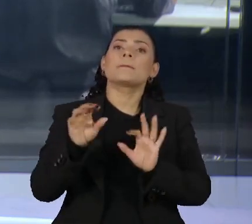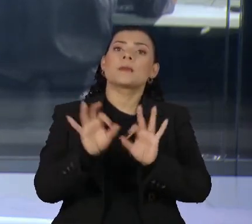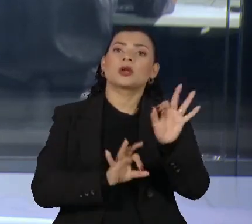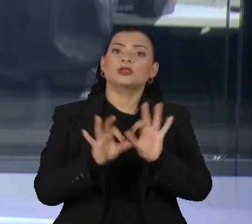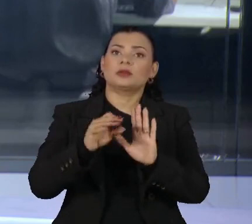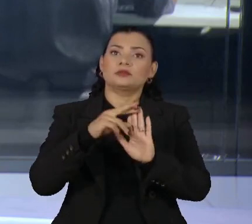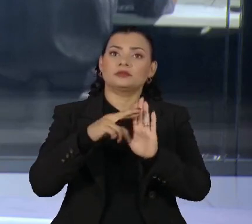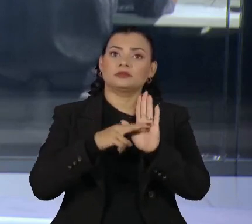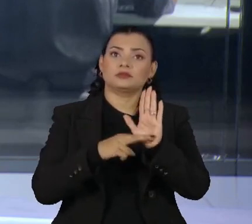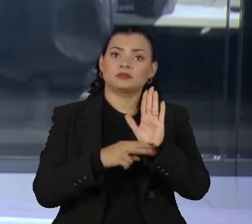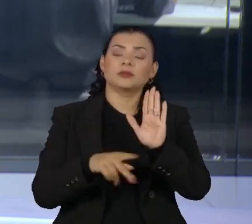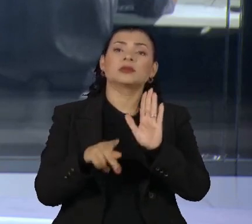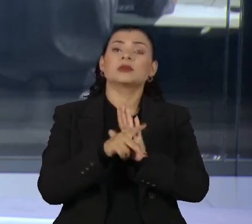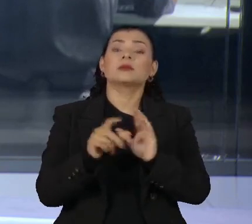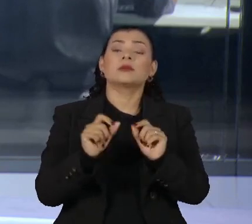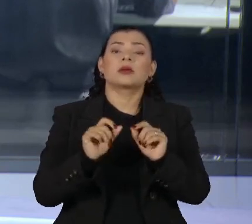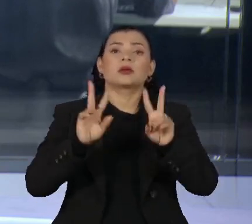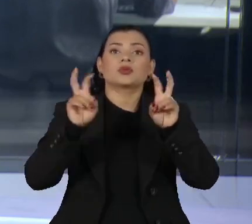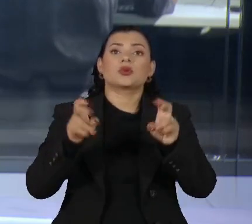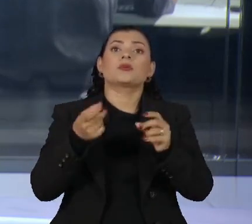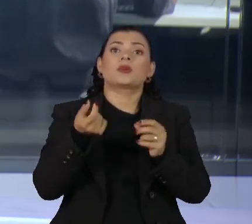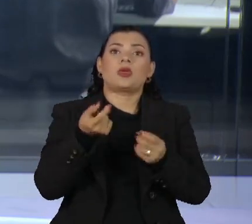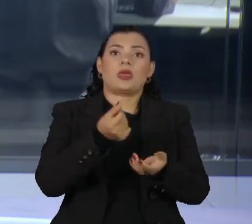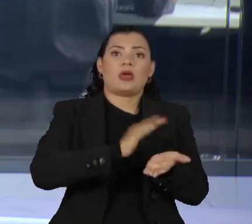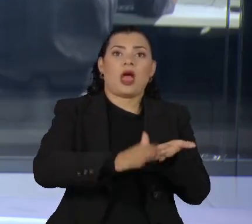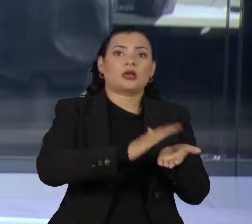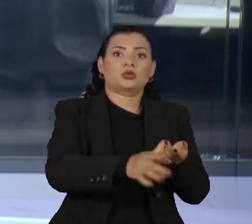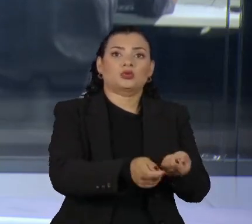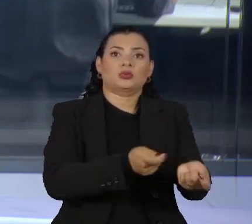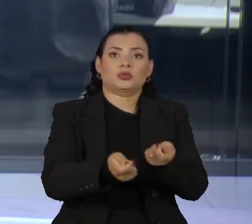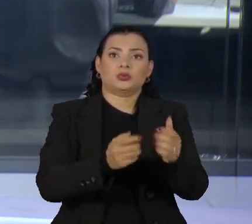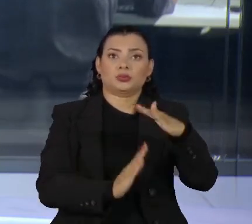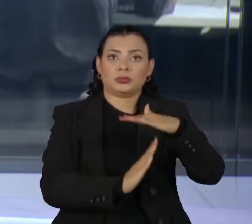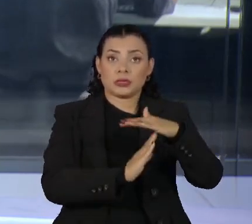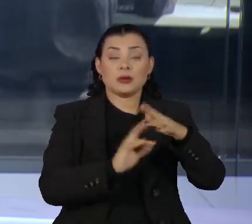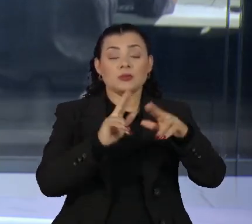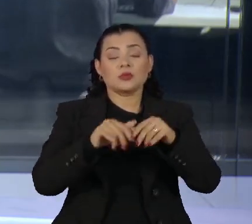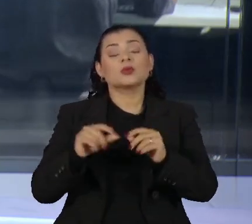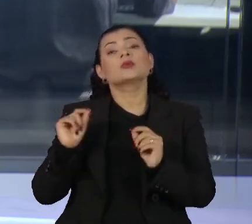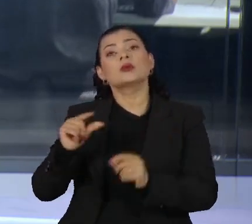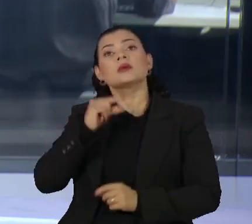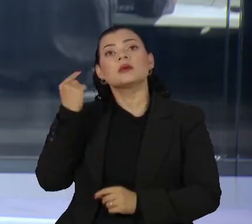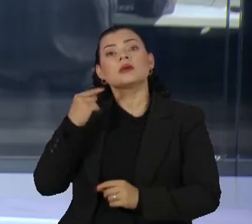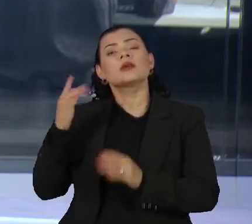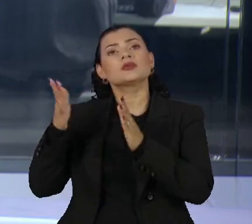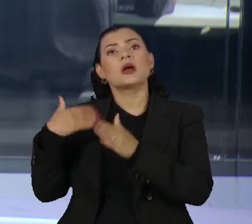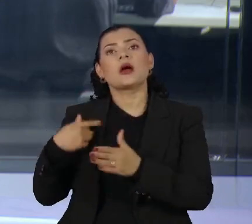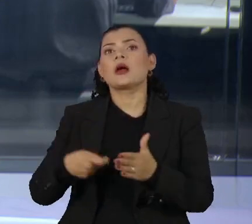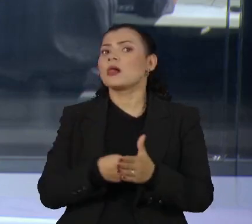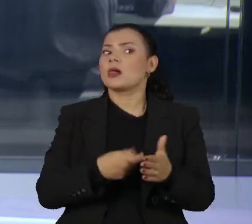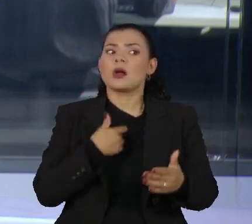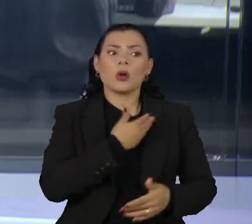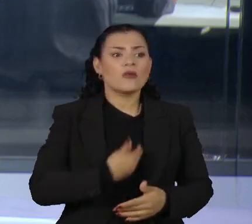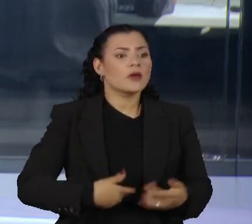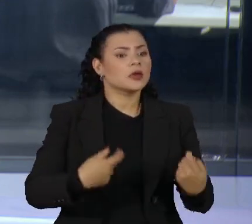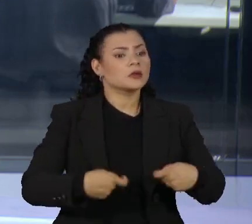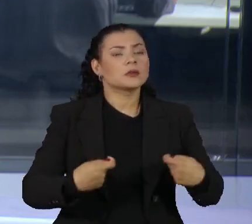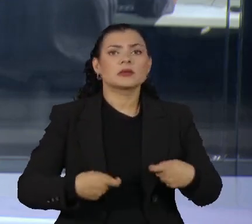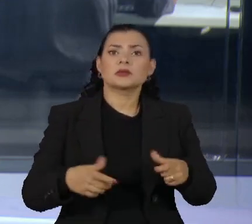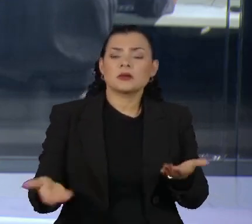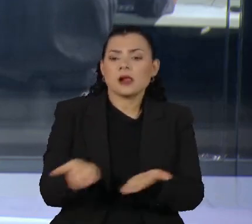lei das fake news e do arcabouço fiscal. Nos últimos dias, Lira tem pressionado o governo por melhor